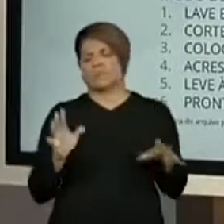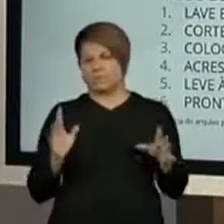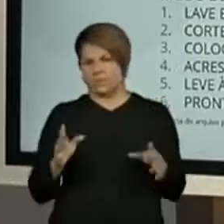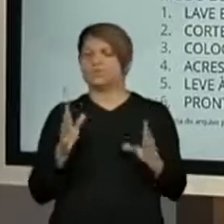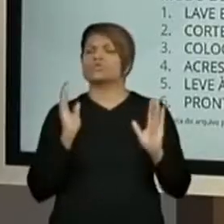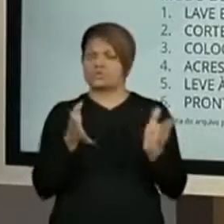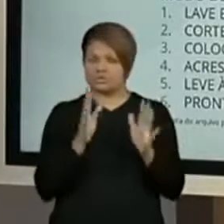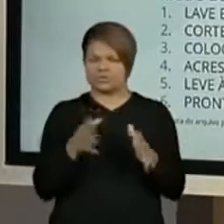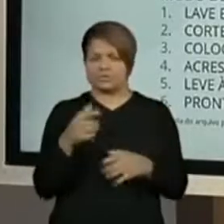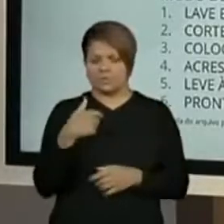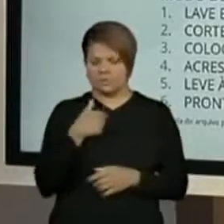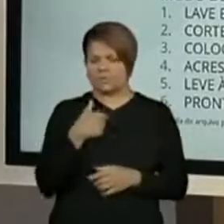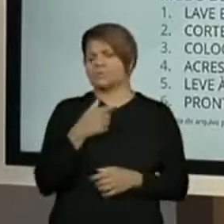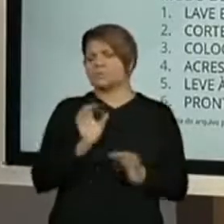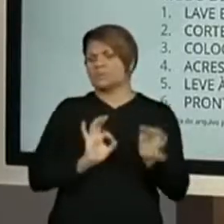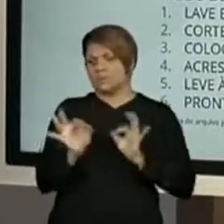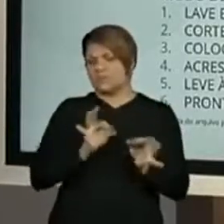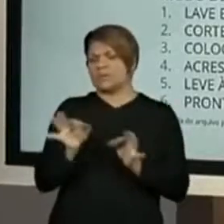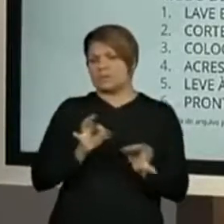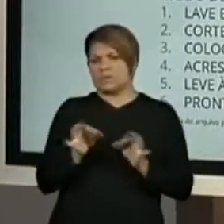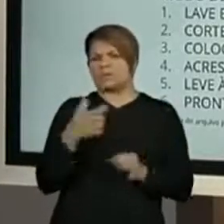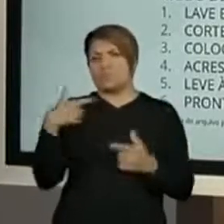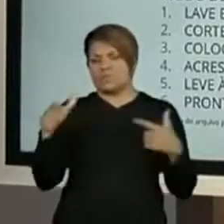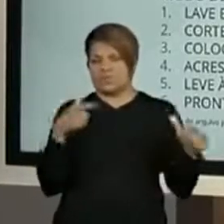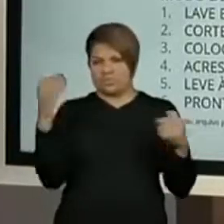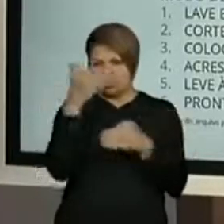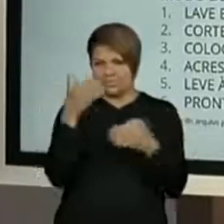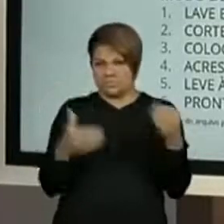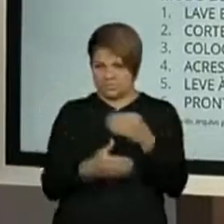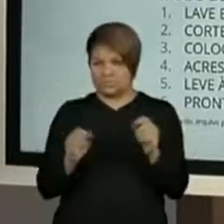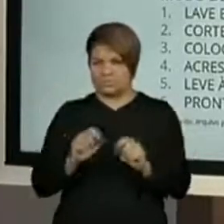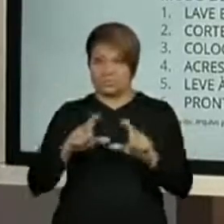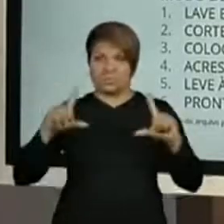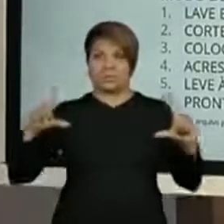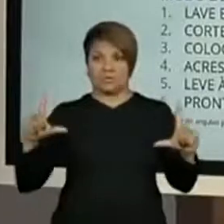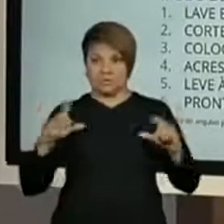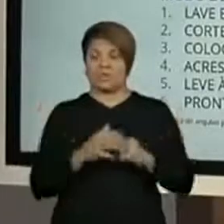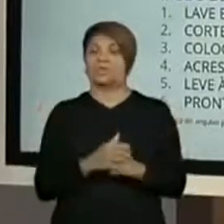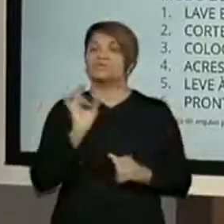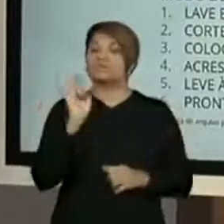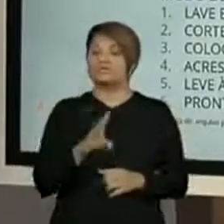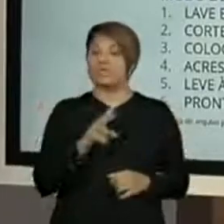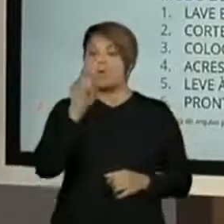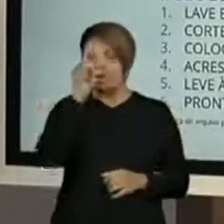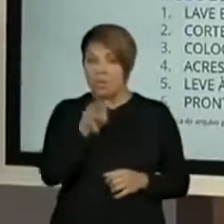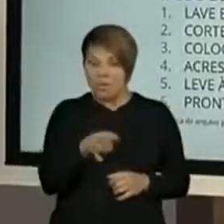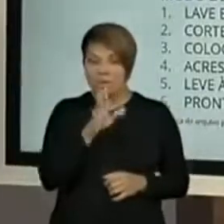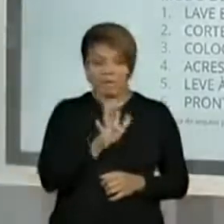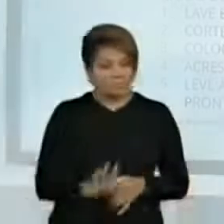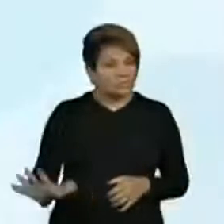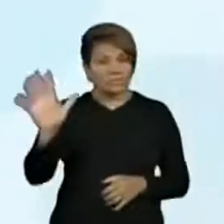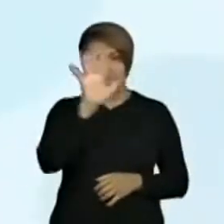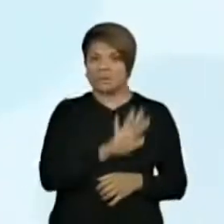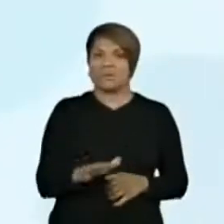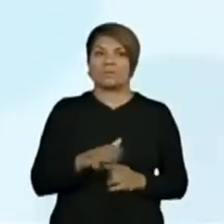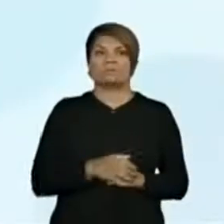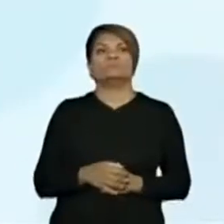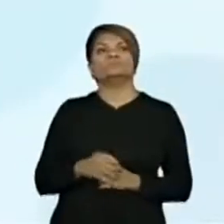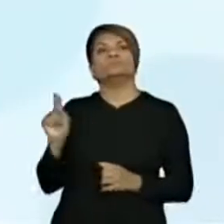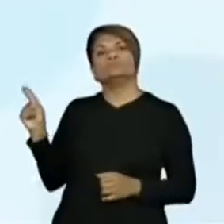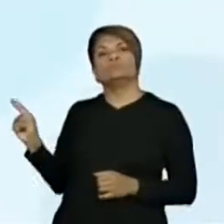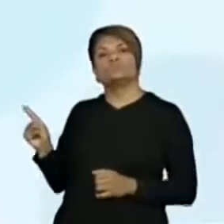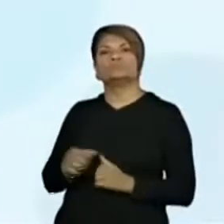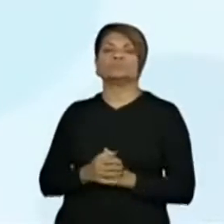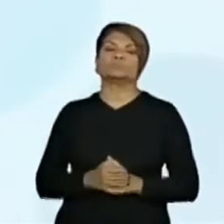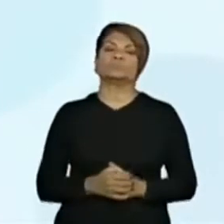com texto com uma letra maior, para que vocês possam acompanhar a leitura. Nesse momento, só olhem para a estrutura, né? O que vocês